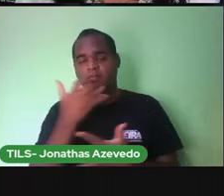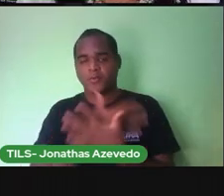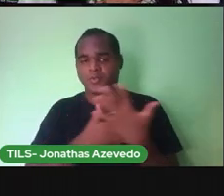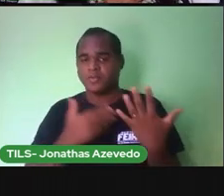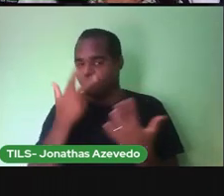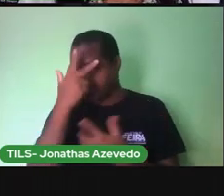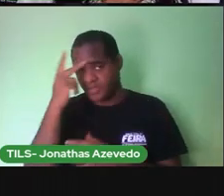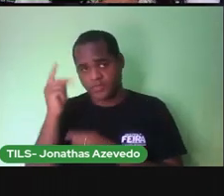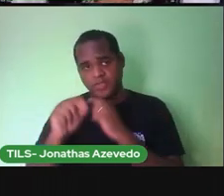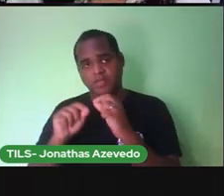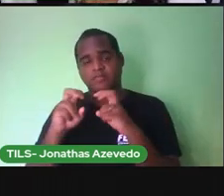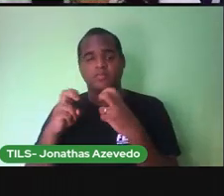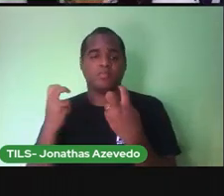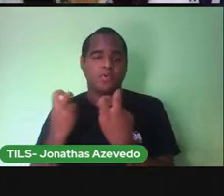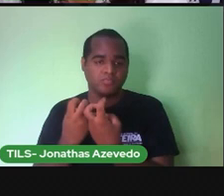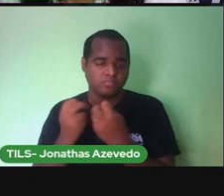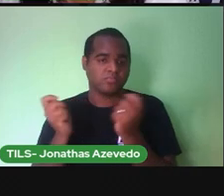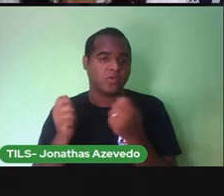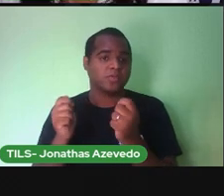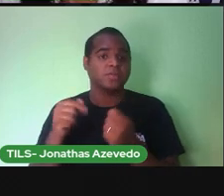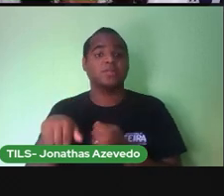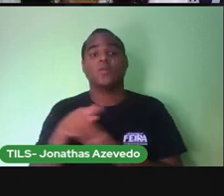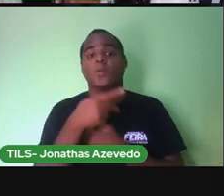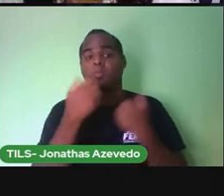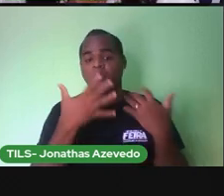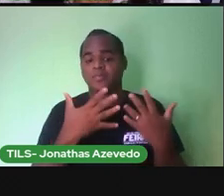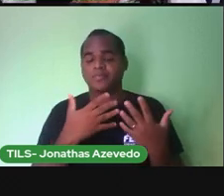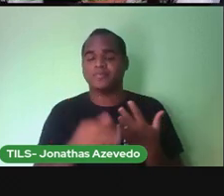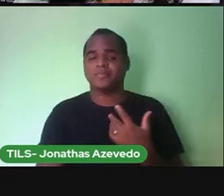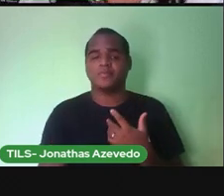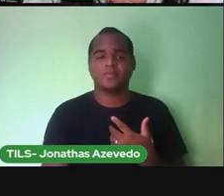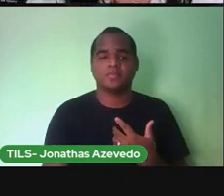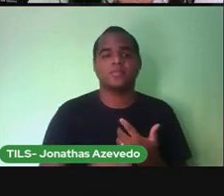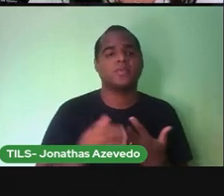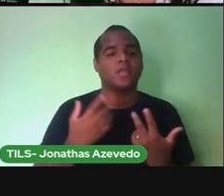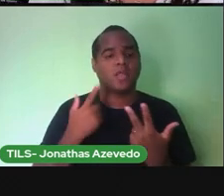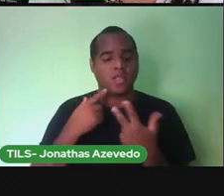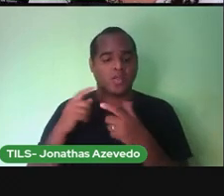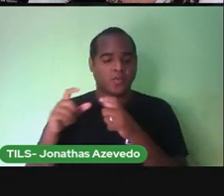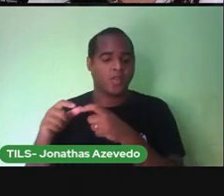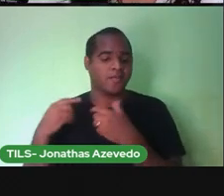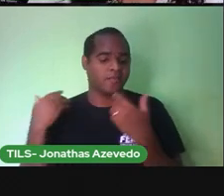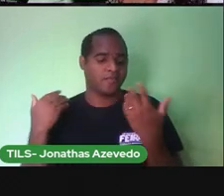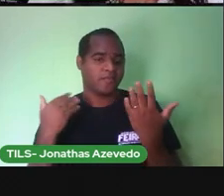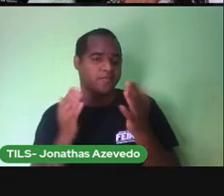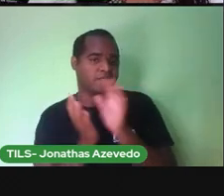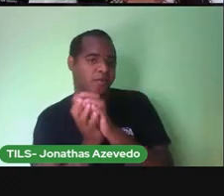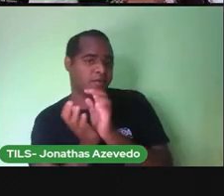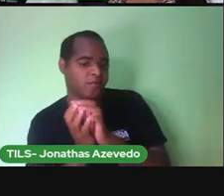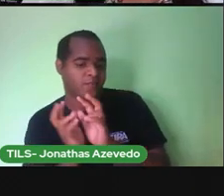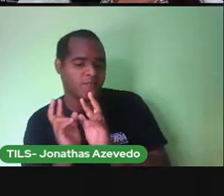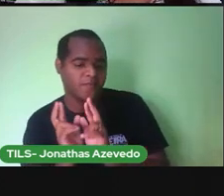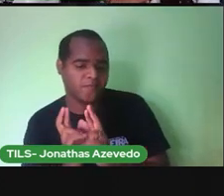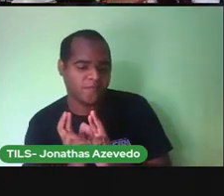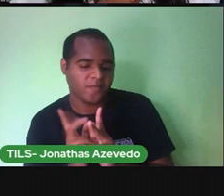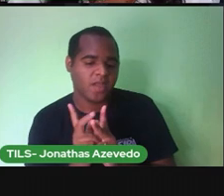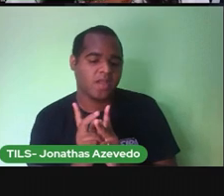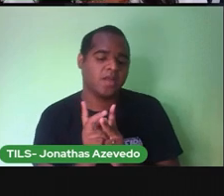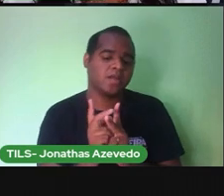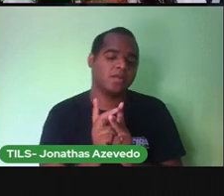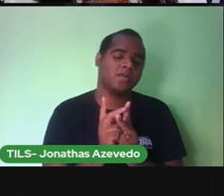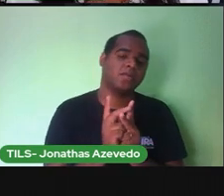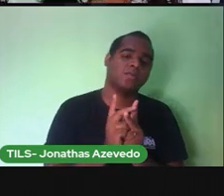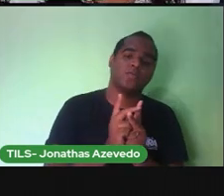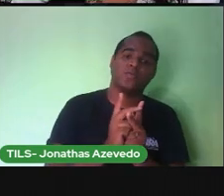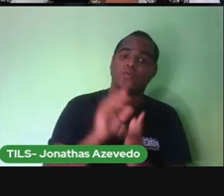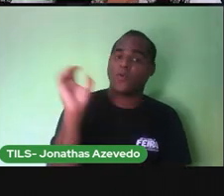Modificaram Aqui a gente Canta De um jeito No Pernambuco Canta De um outro jeito No Rio Grande